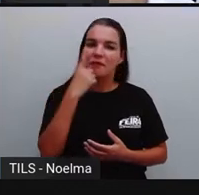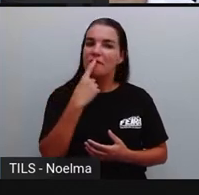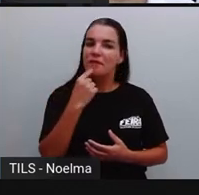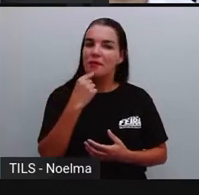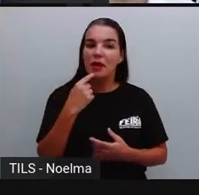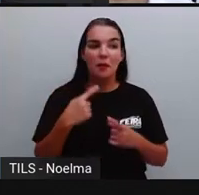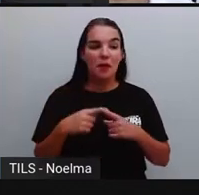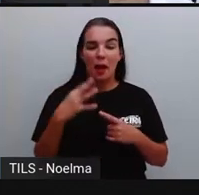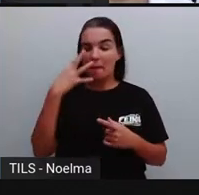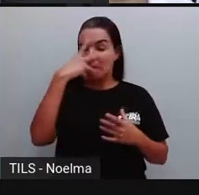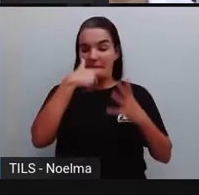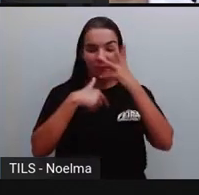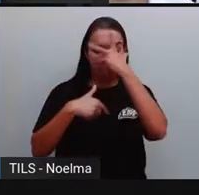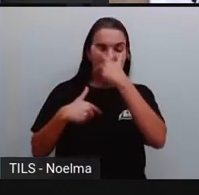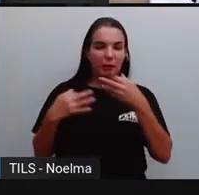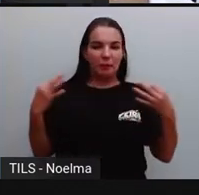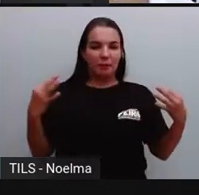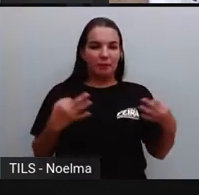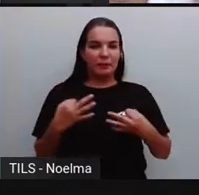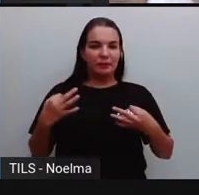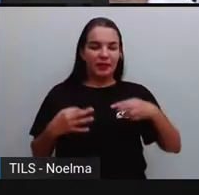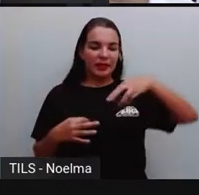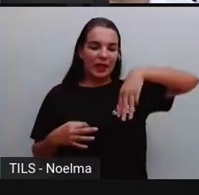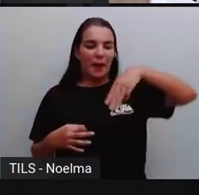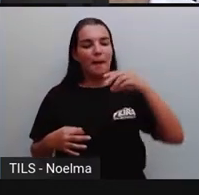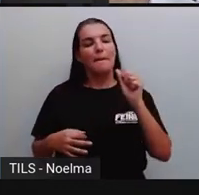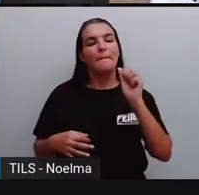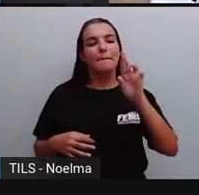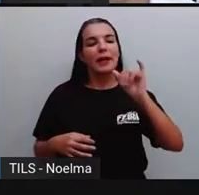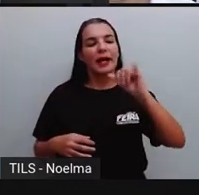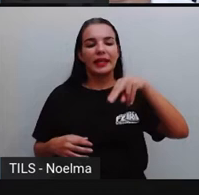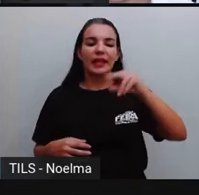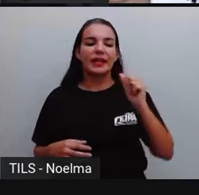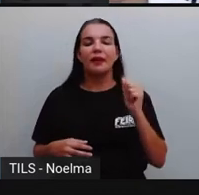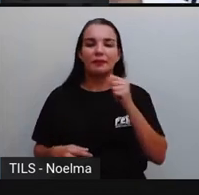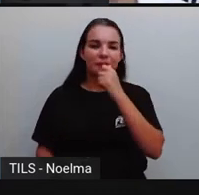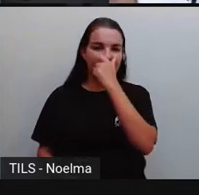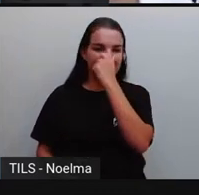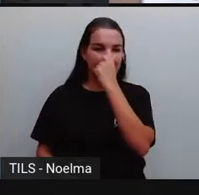né, da beleza de Marina Rubarbosa por ela ser ruiva.